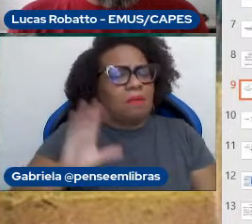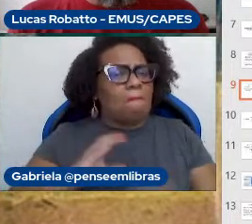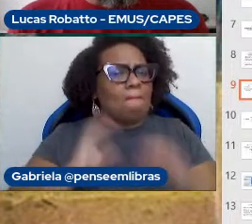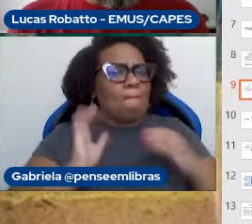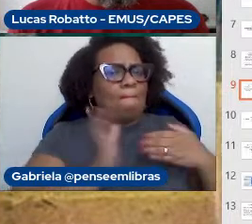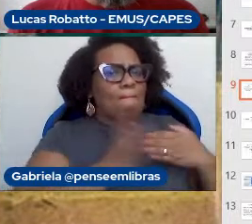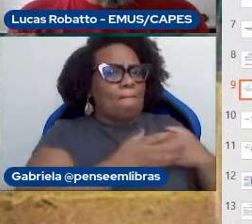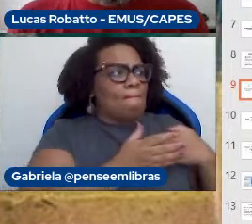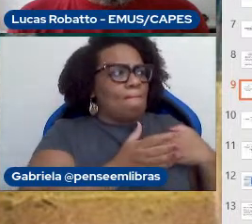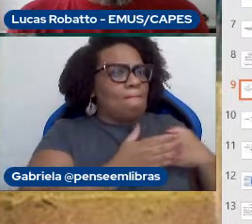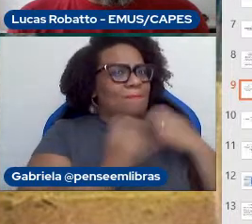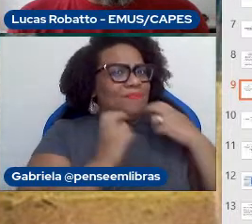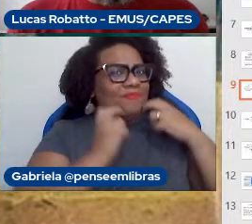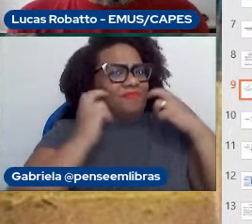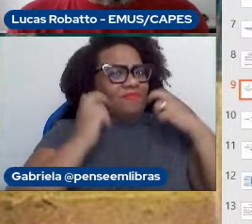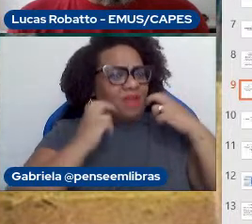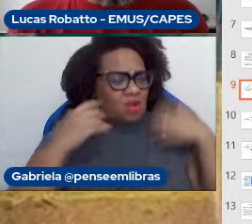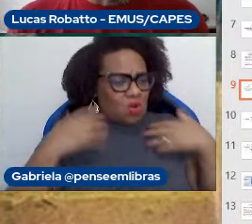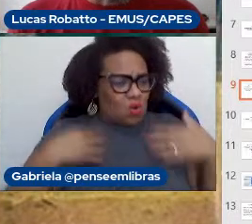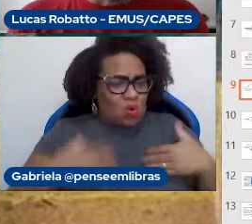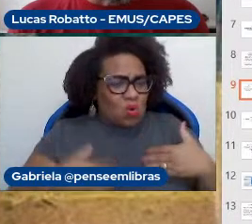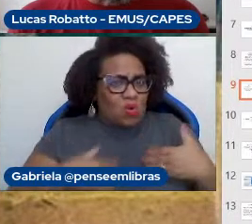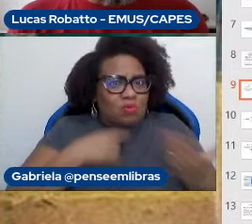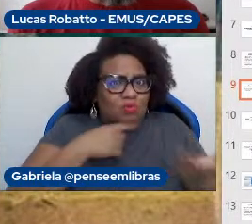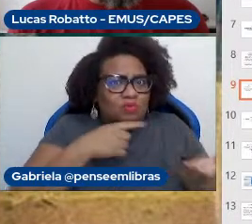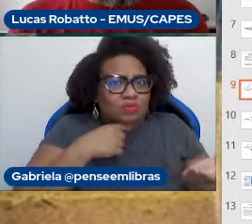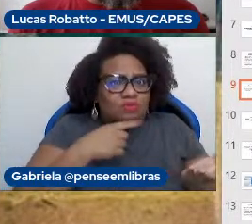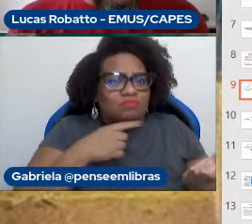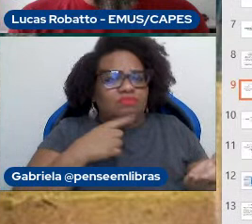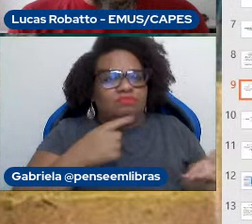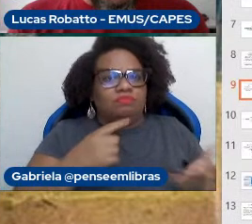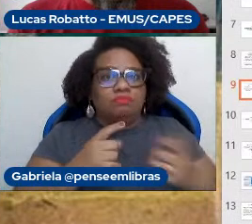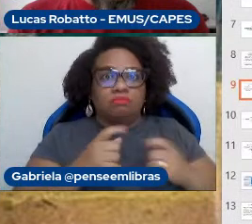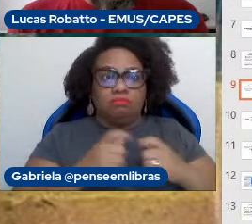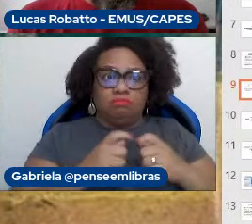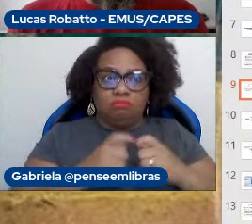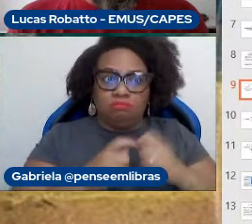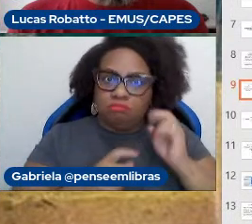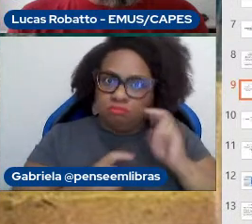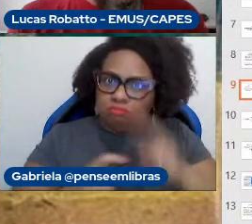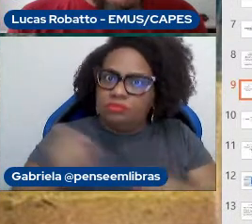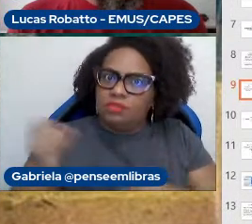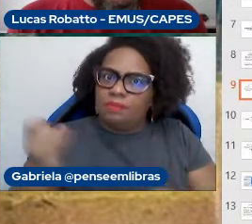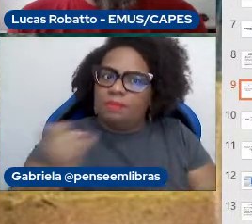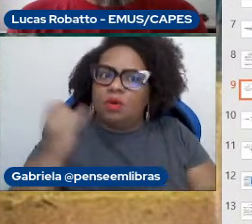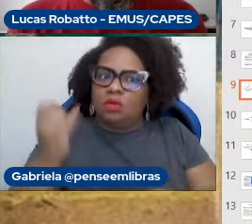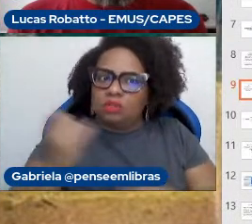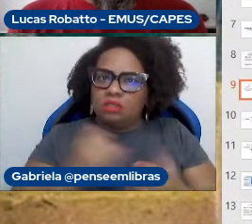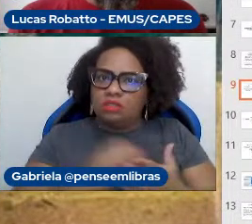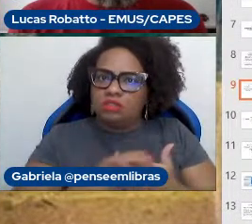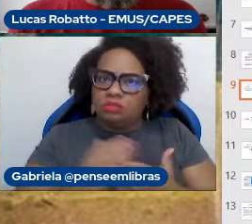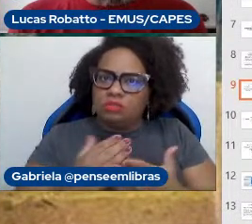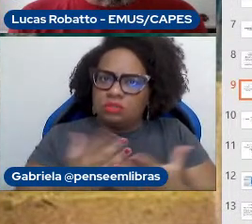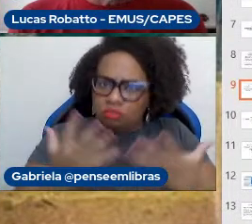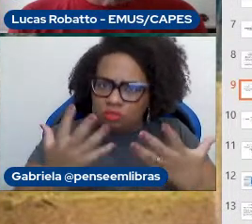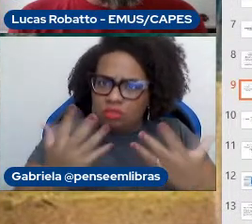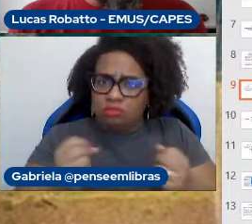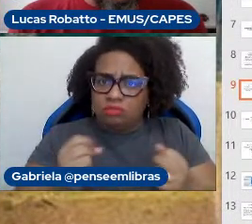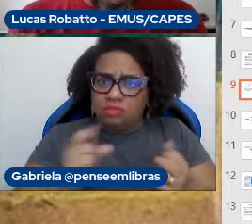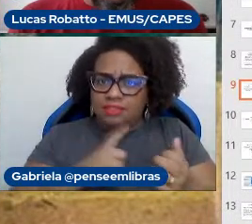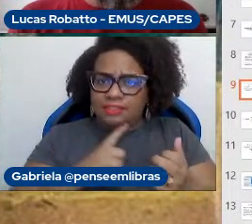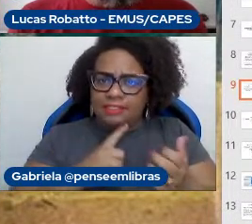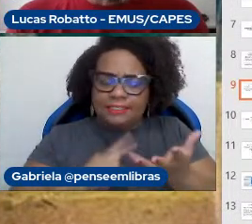dessa vergonha do corpo. e alguns músicos importantes começaram a assumir que têm lesões,